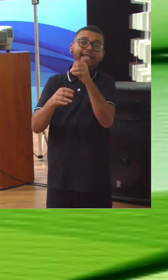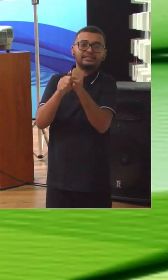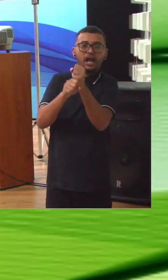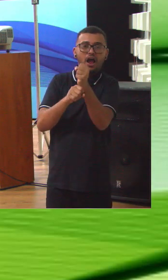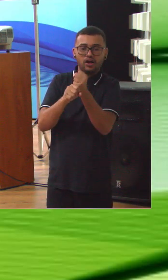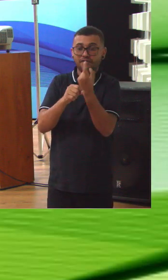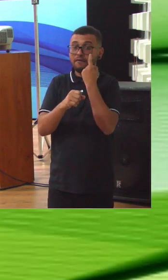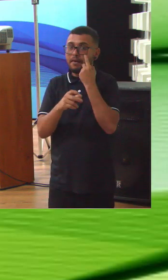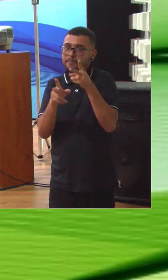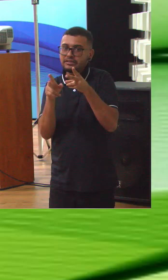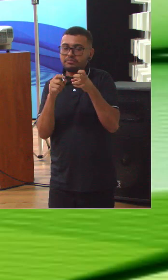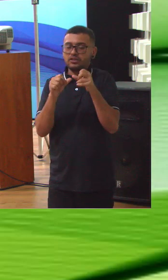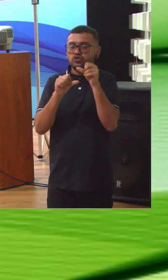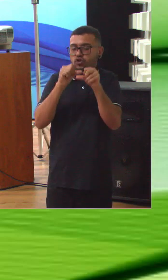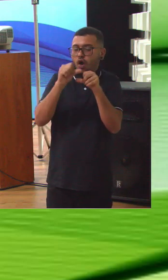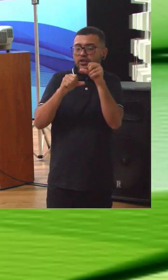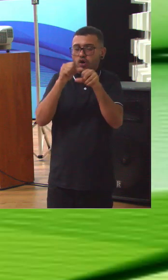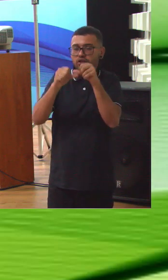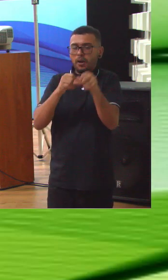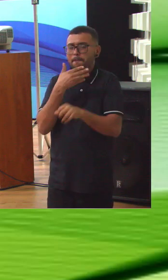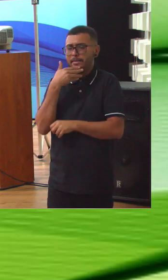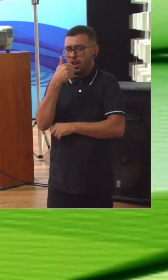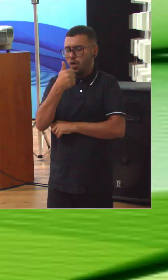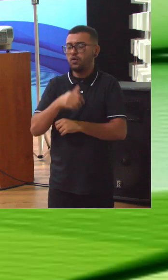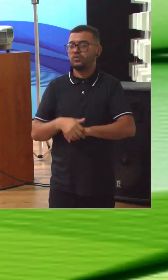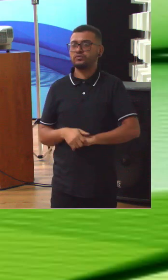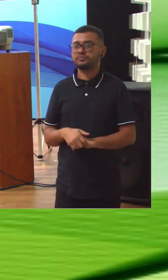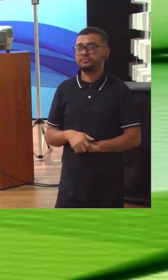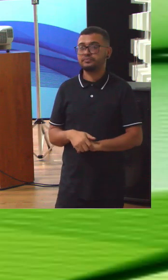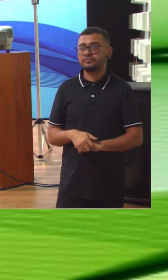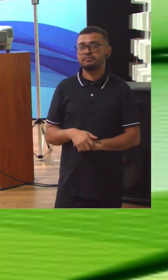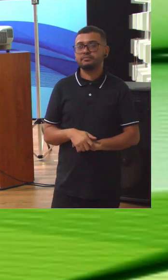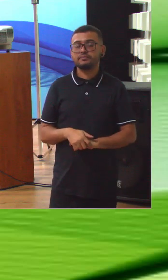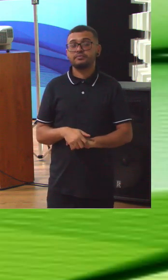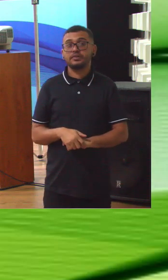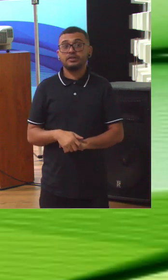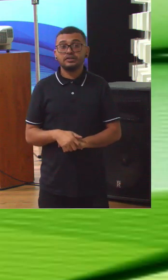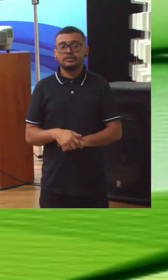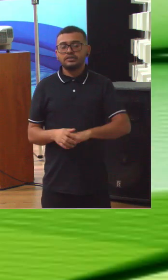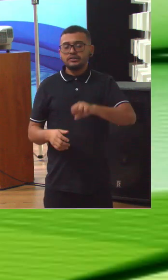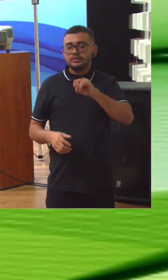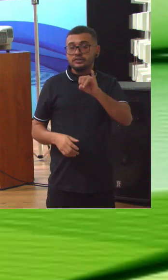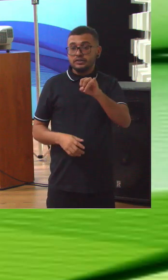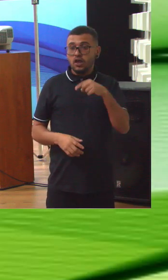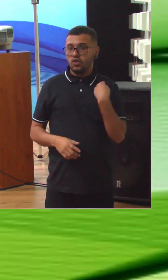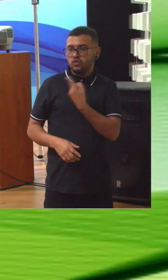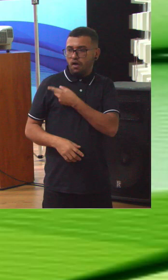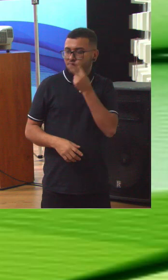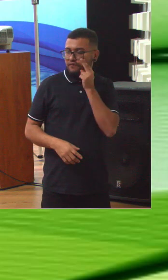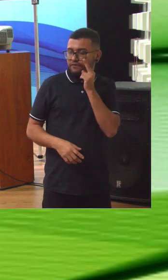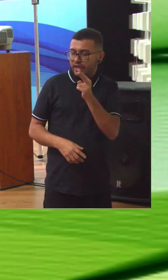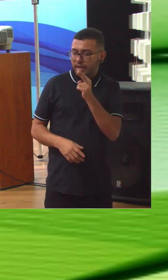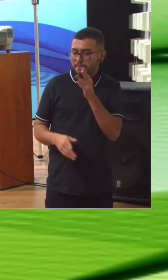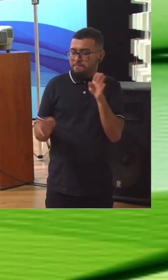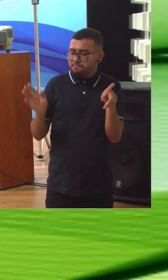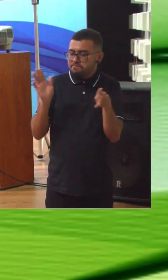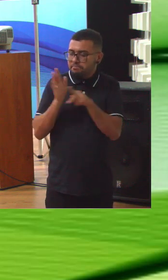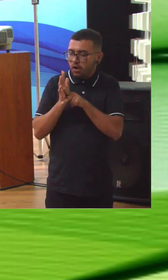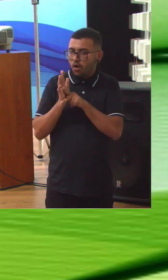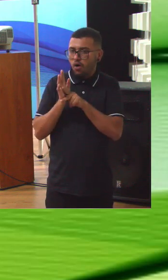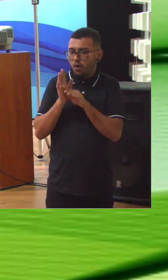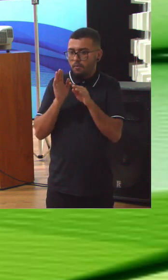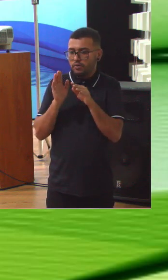mudanças vão trazer essas melhorias. Quando nós olhamos especificamente a dimensão